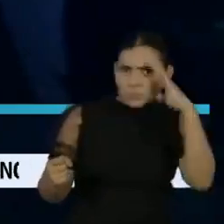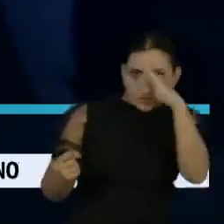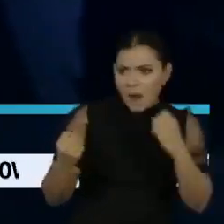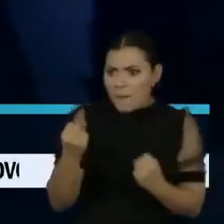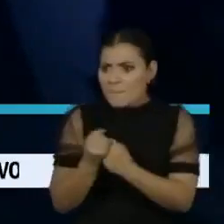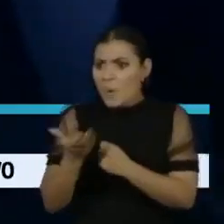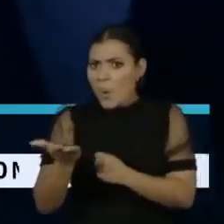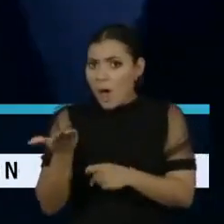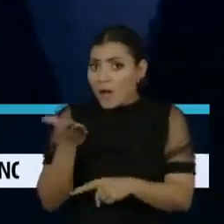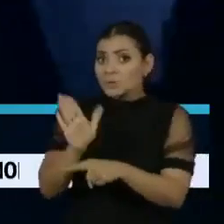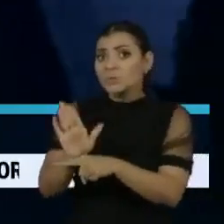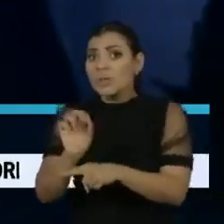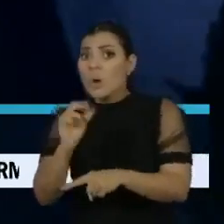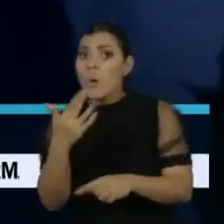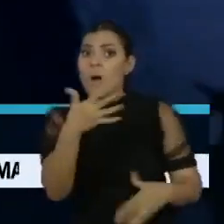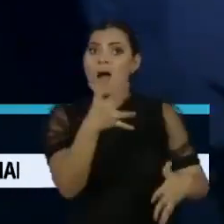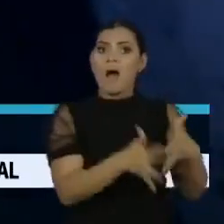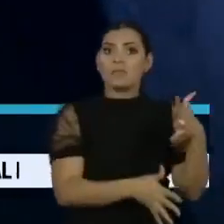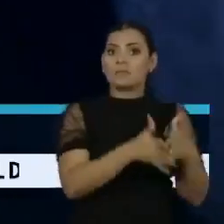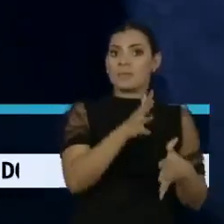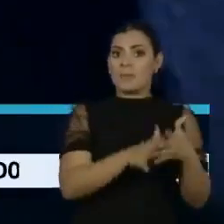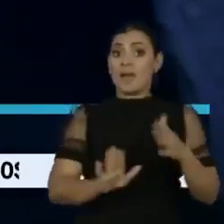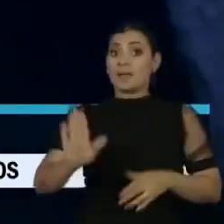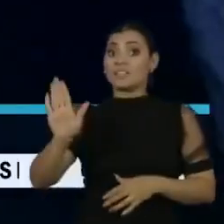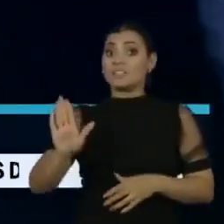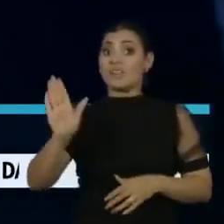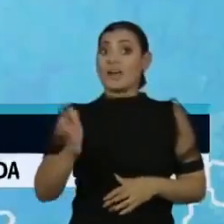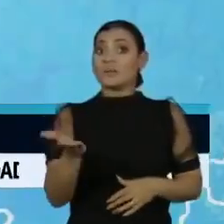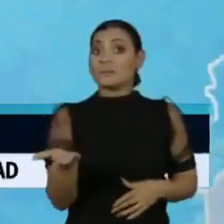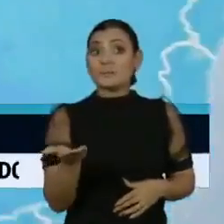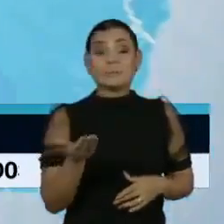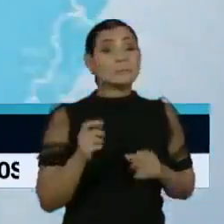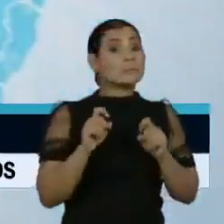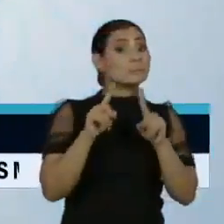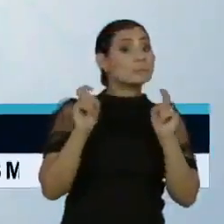pode ajudar ou atrapalhar os candidatos aliados.